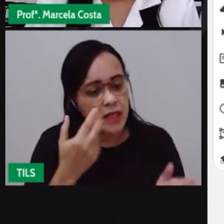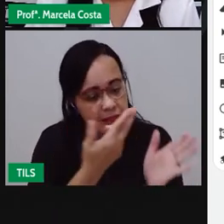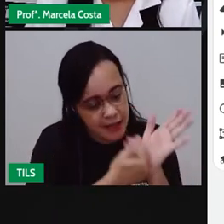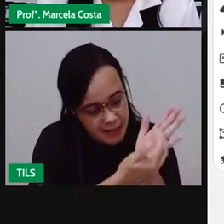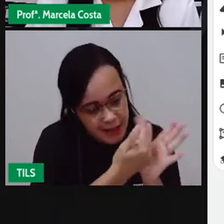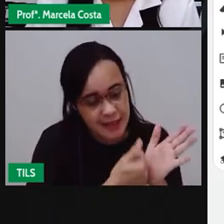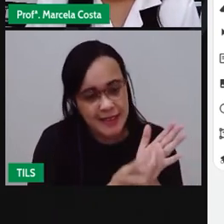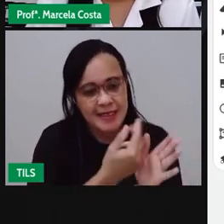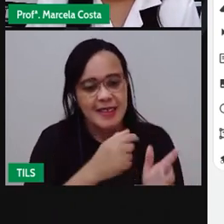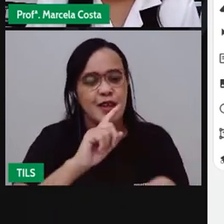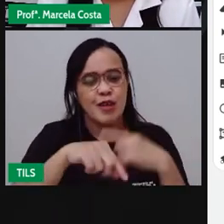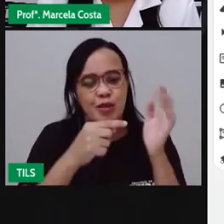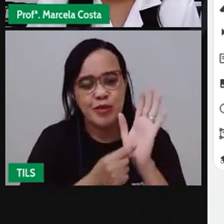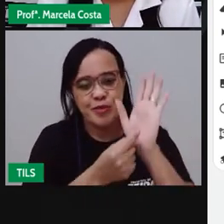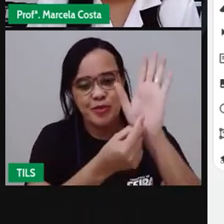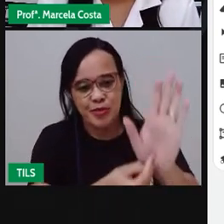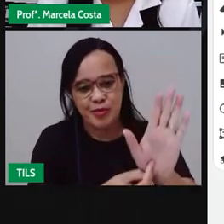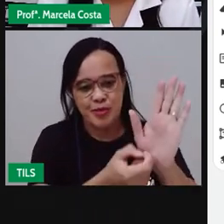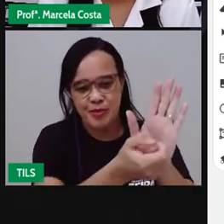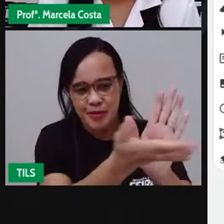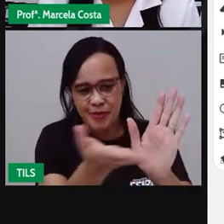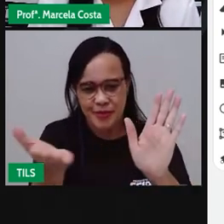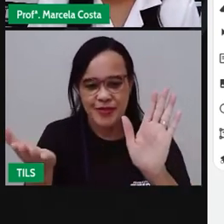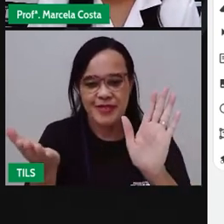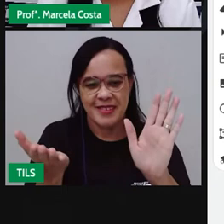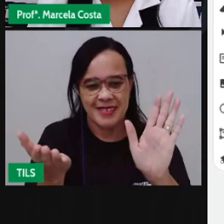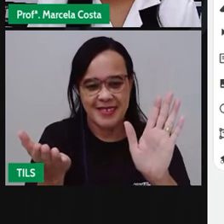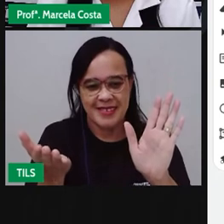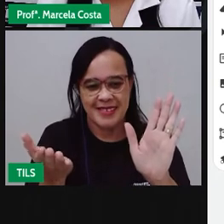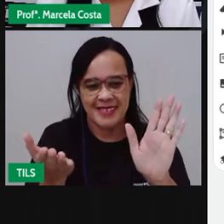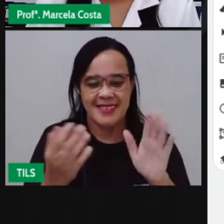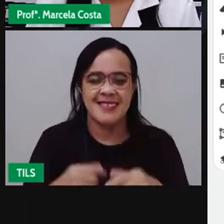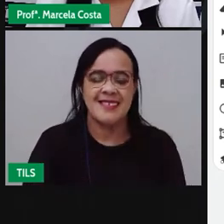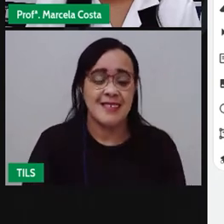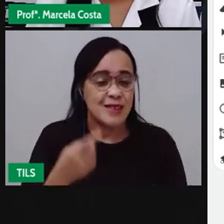Ó como é que eu faço aqui a representação dessa igreja.